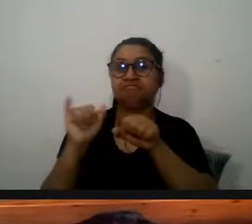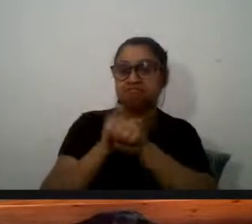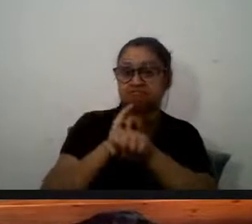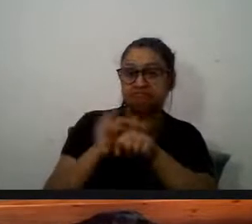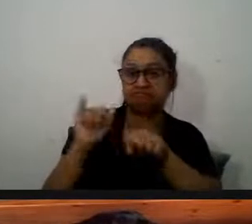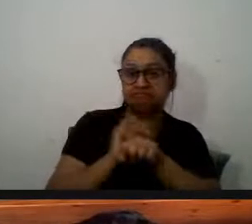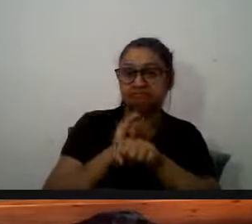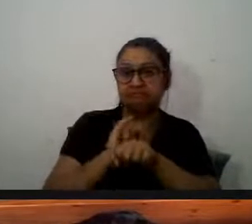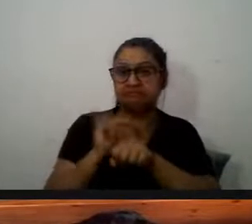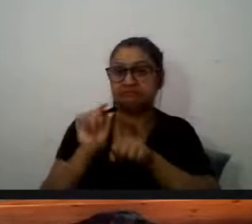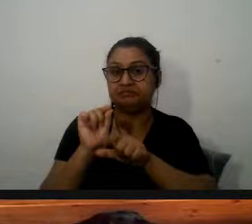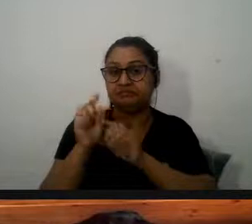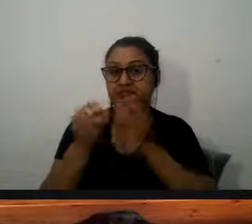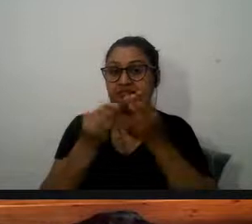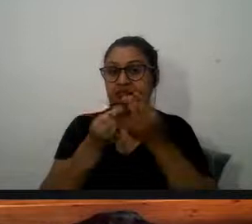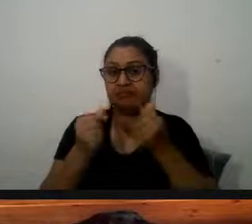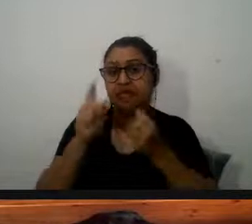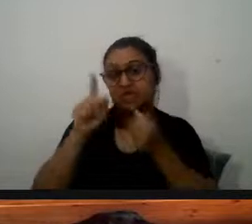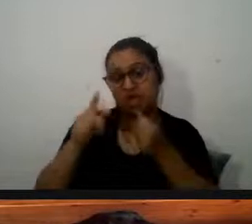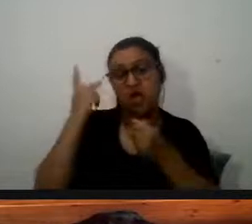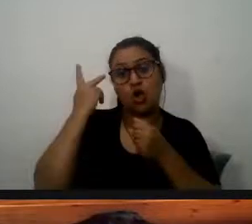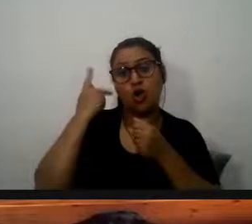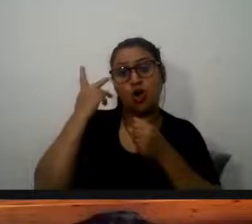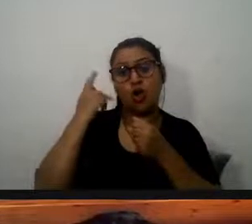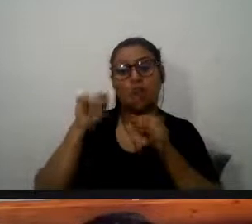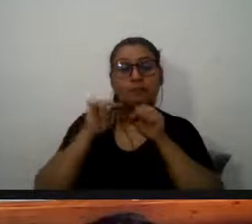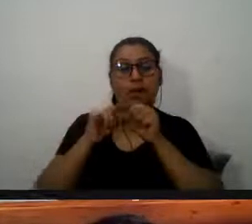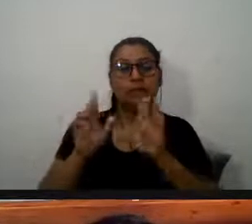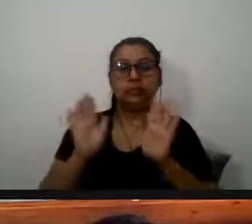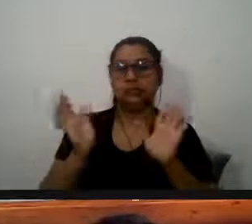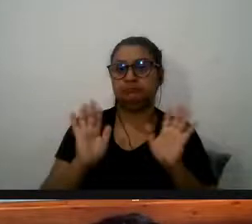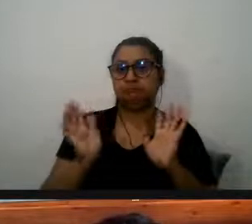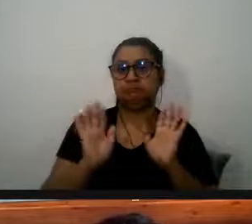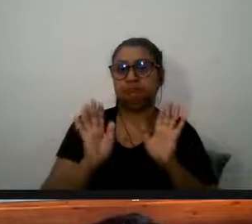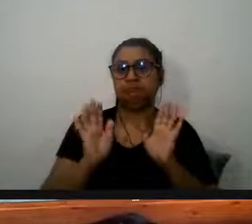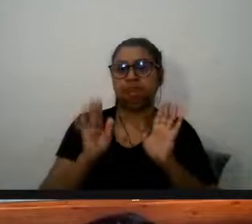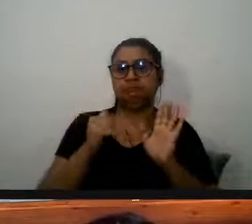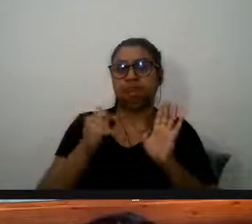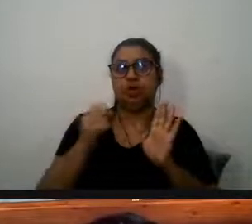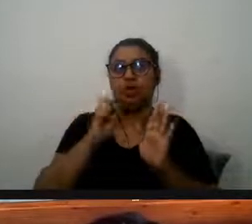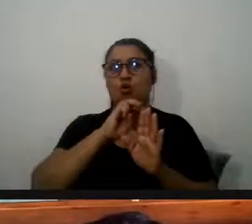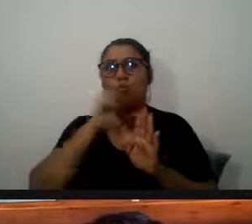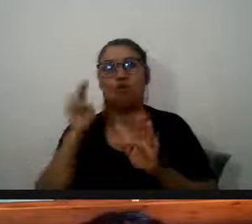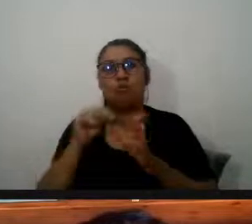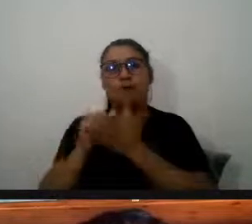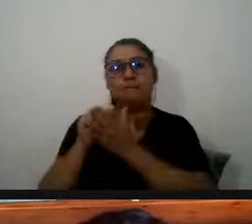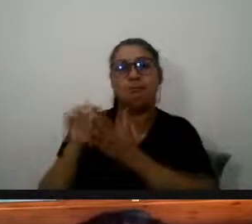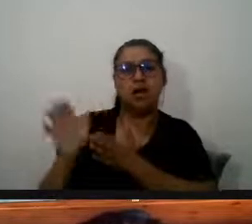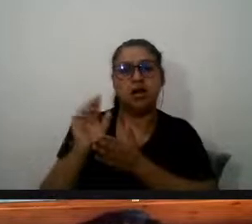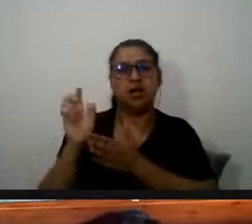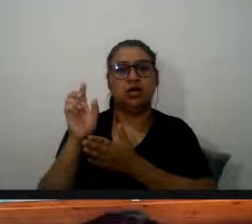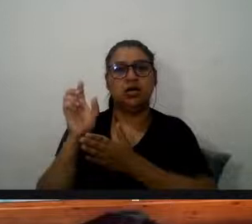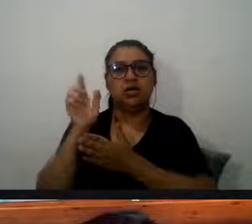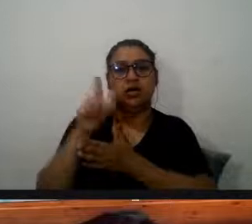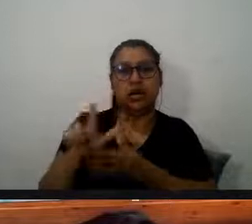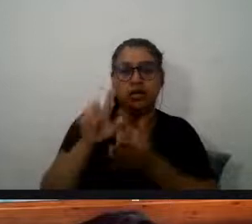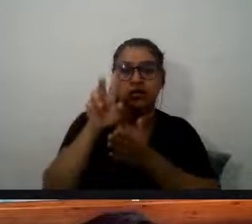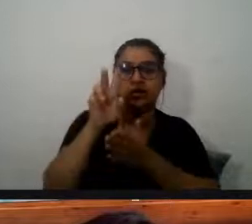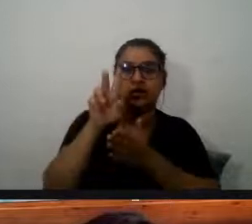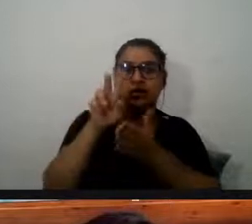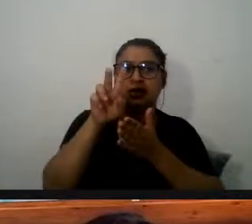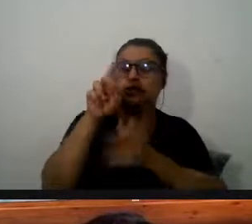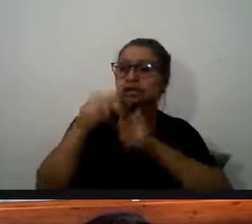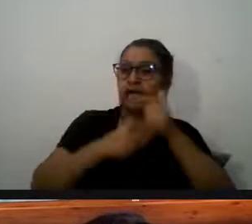tendencialmente será comum mas isso não dispensaria ou não dispensa que continua a haver trabalho de investigação de